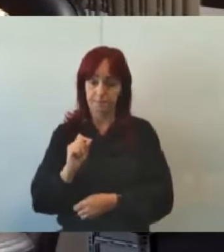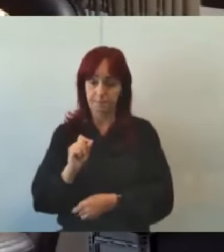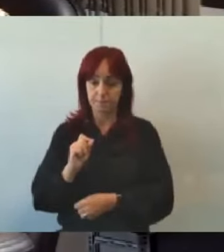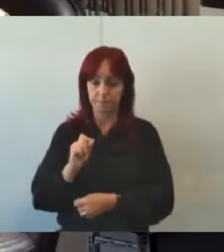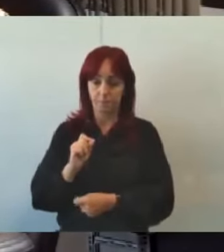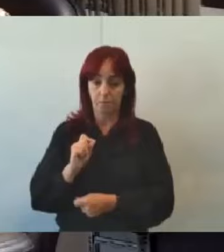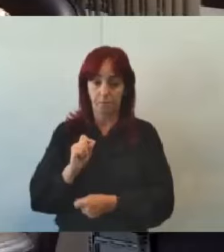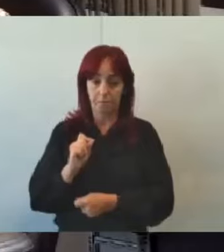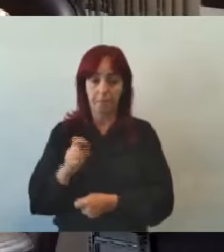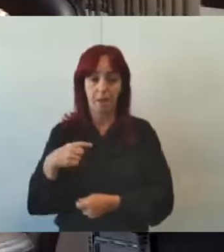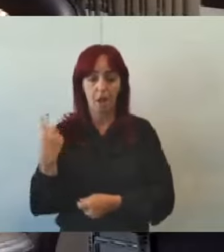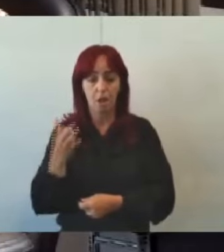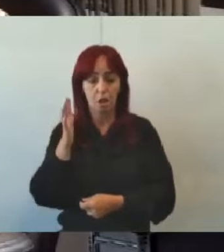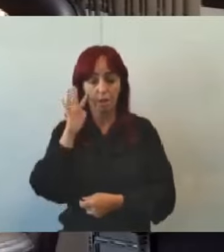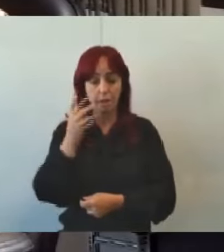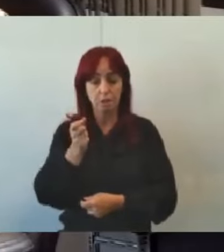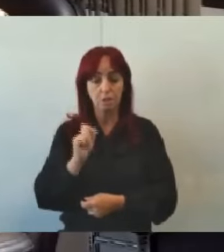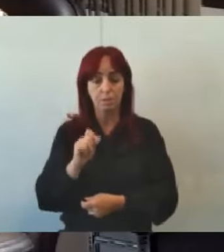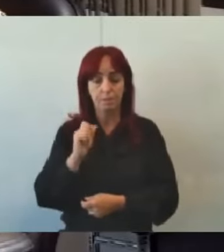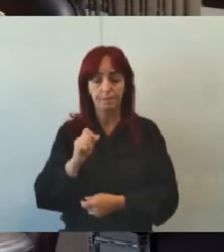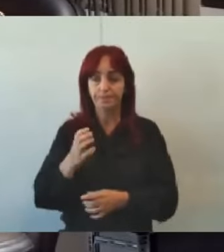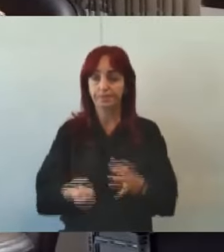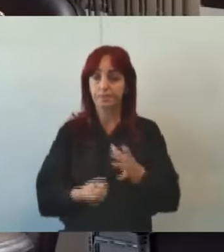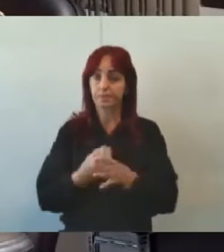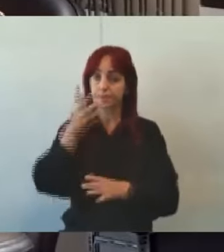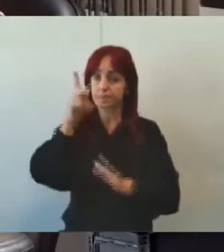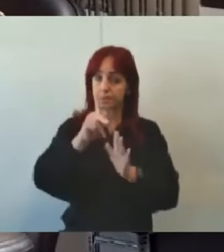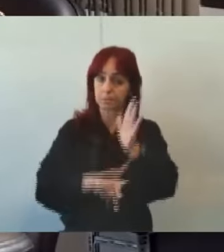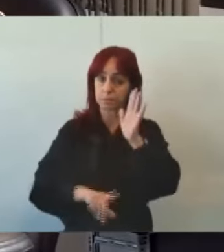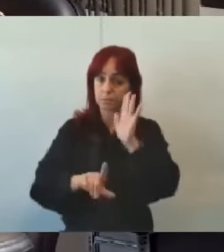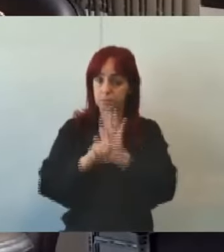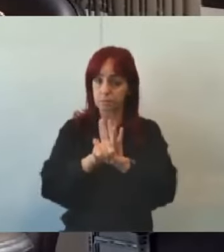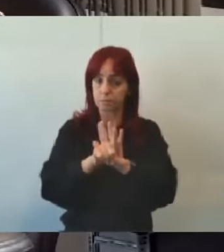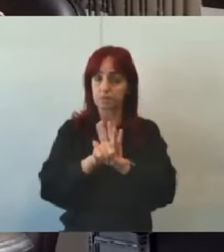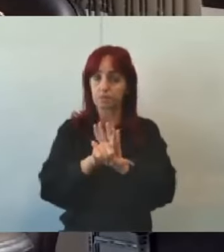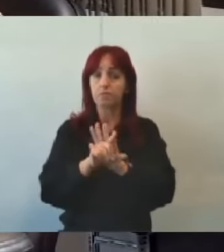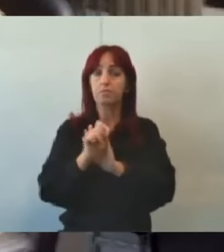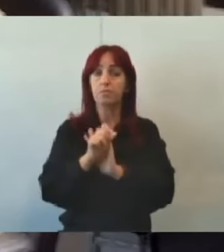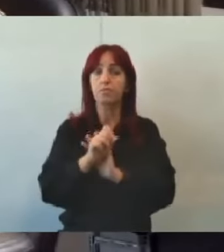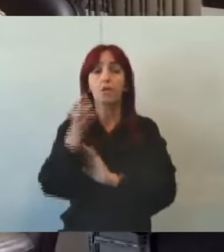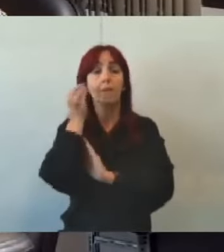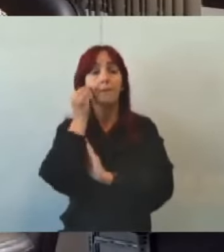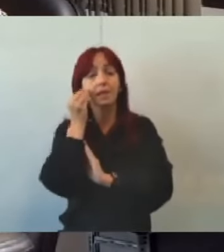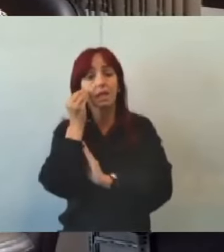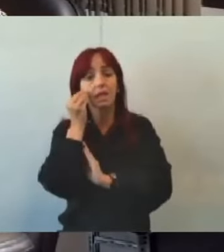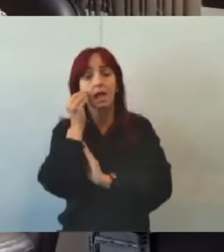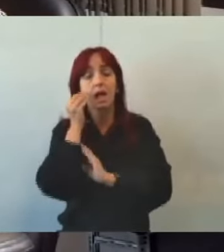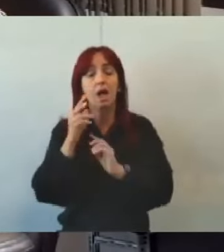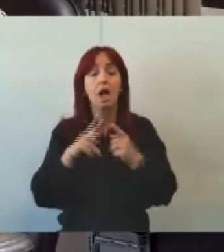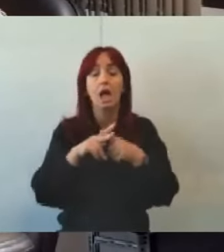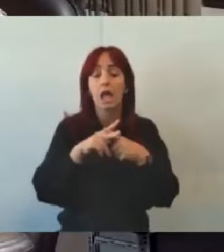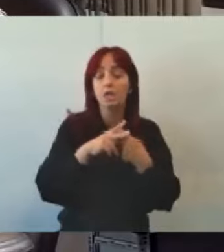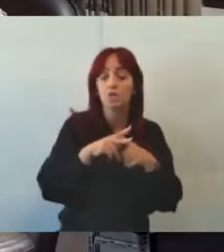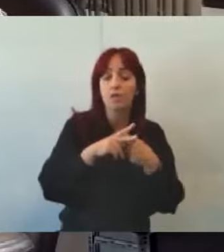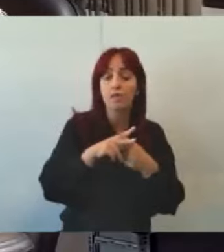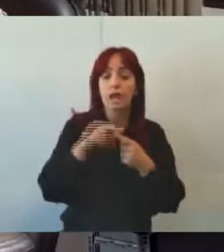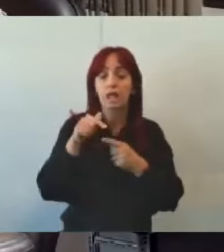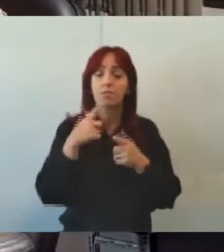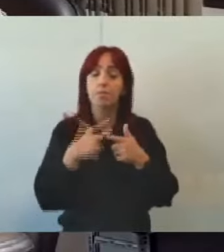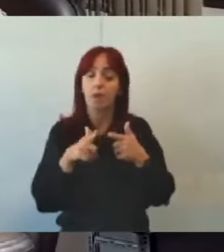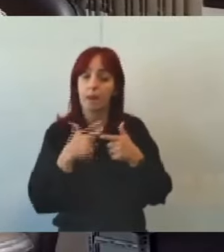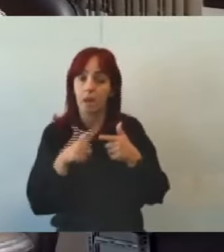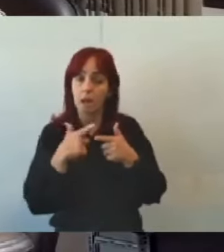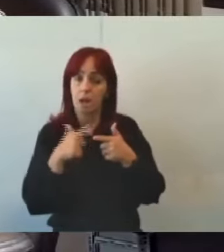nós achamos melhor criarmos um projeto de lei, para tentar resolver esses problemas, alguns desses